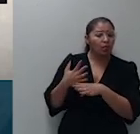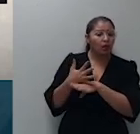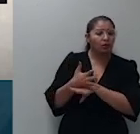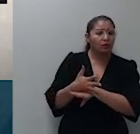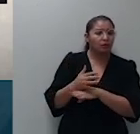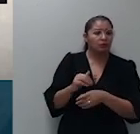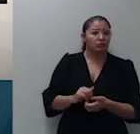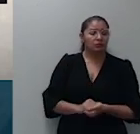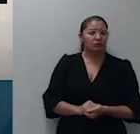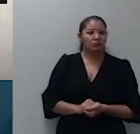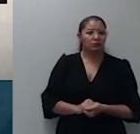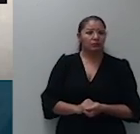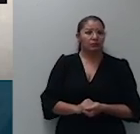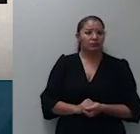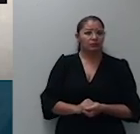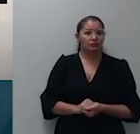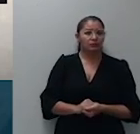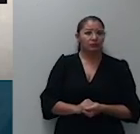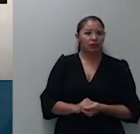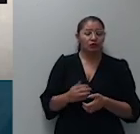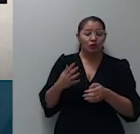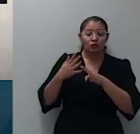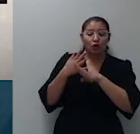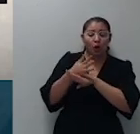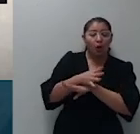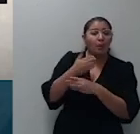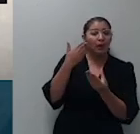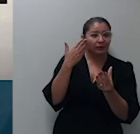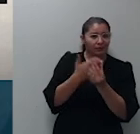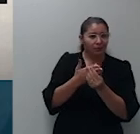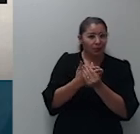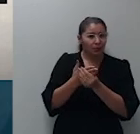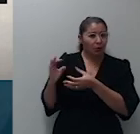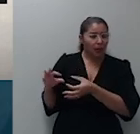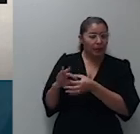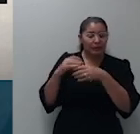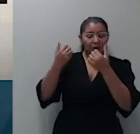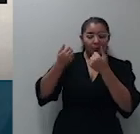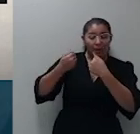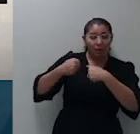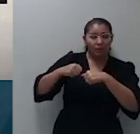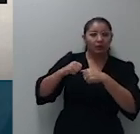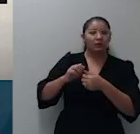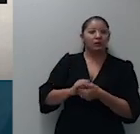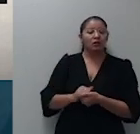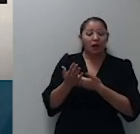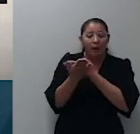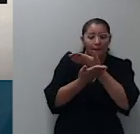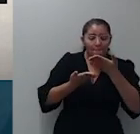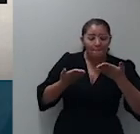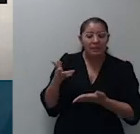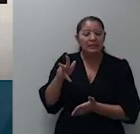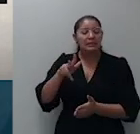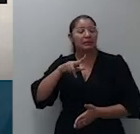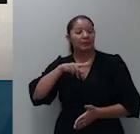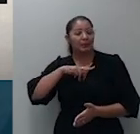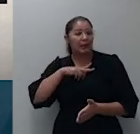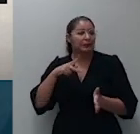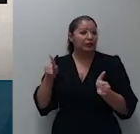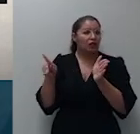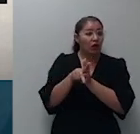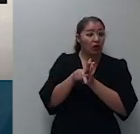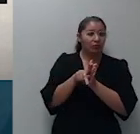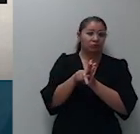possessória no caso ação de reintegração de posse entre particulares ou não a